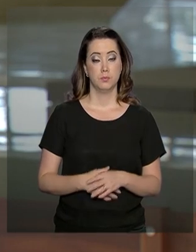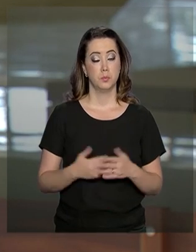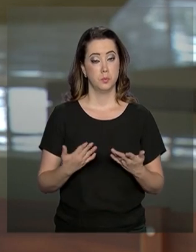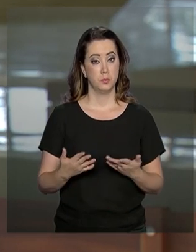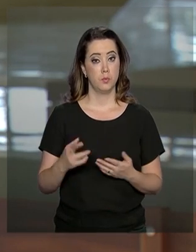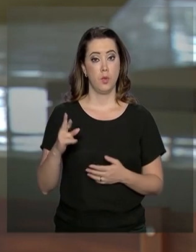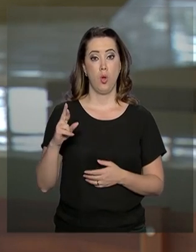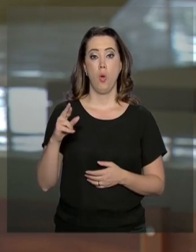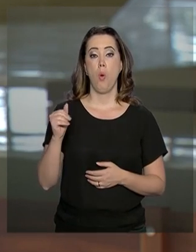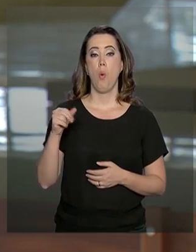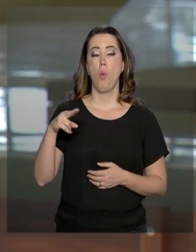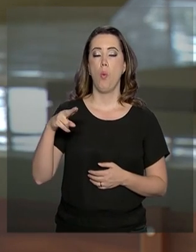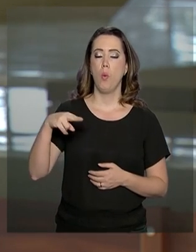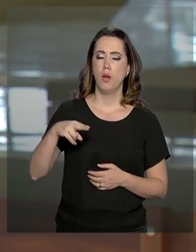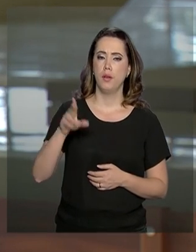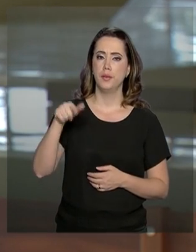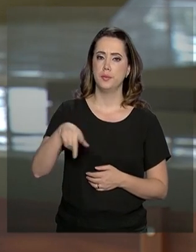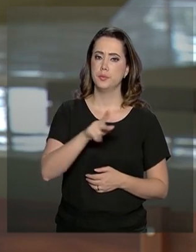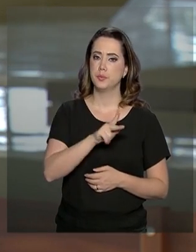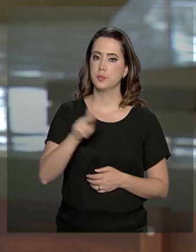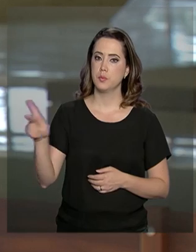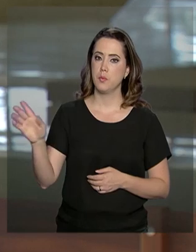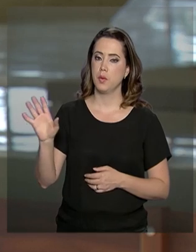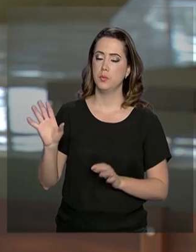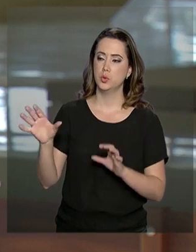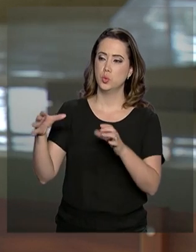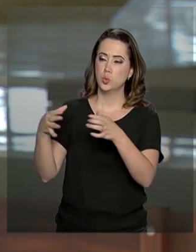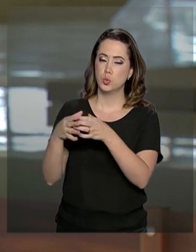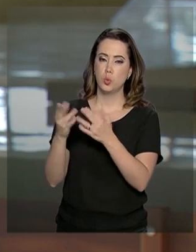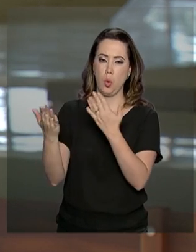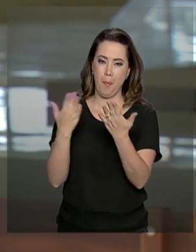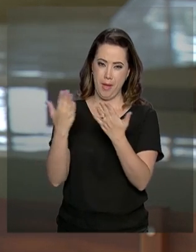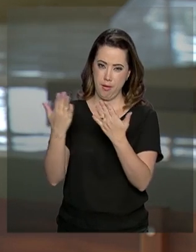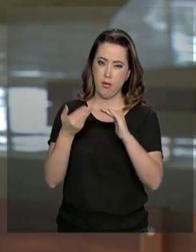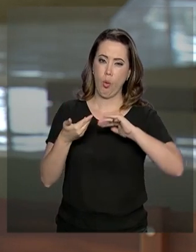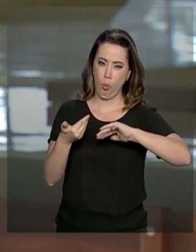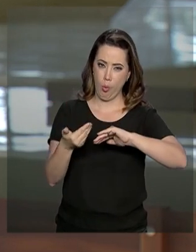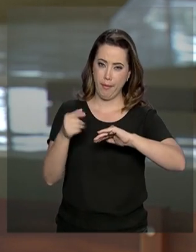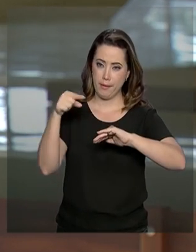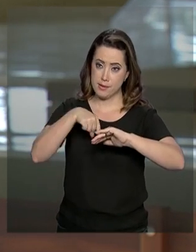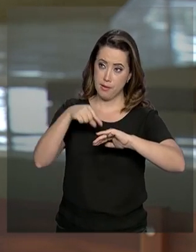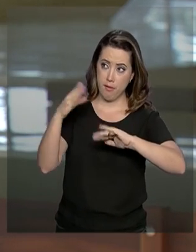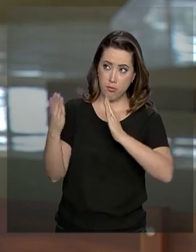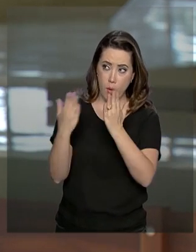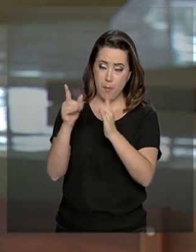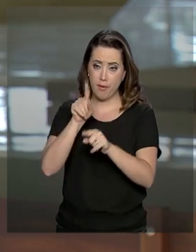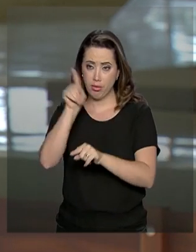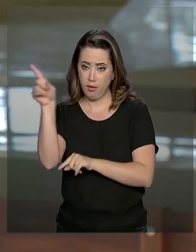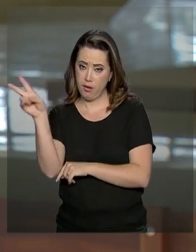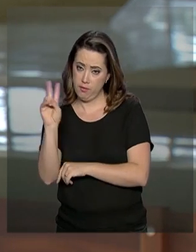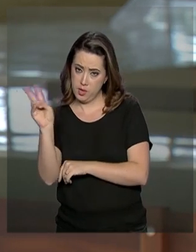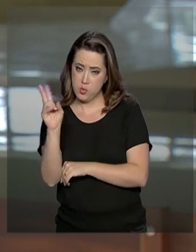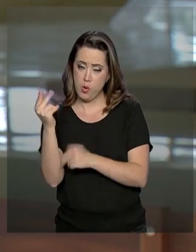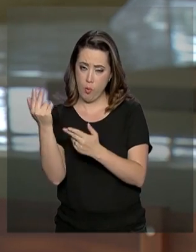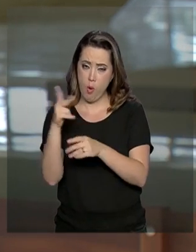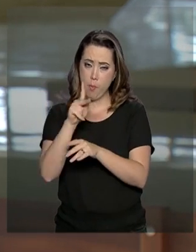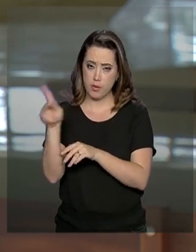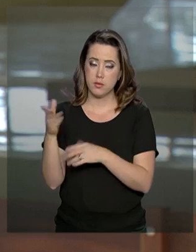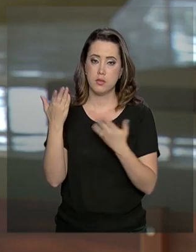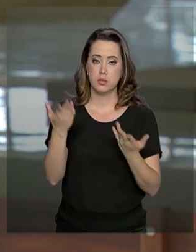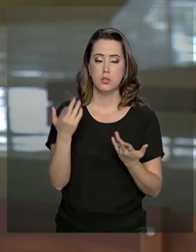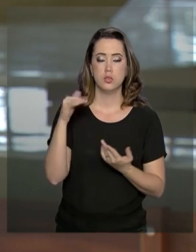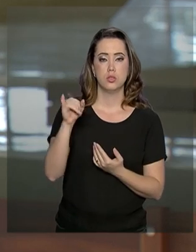Juan Guaidó é presidente da Assembleia Nacional Venezuelana, que corresponde ao Congresso Nacional aqui no Brasil. Em janeiro deste ano, ele se